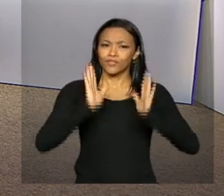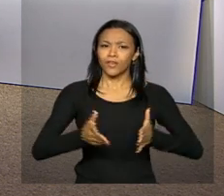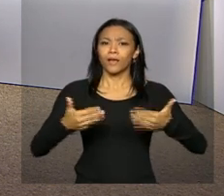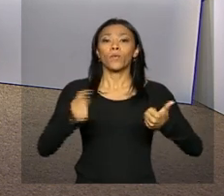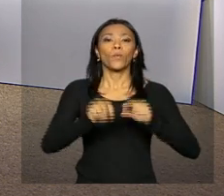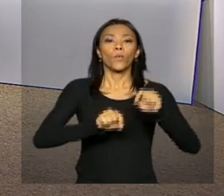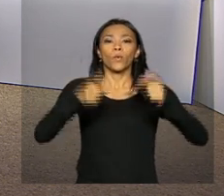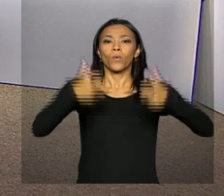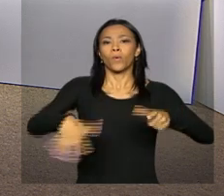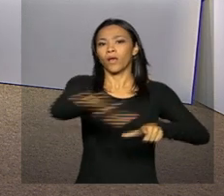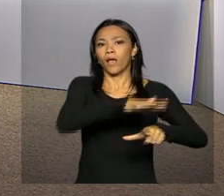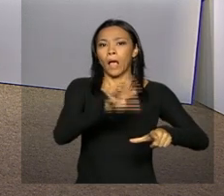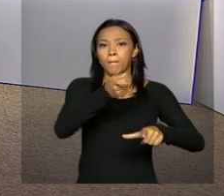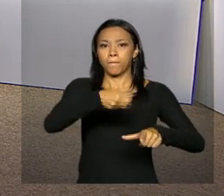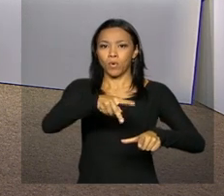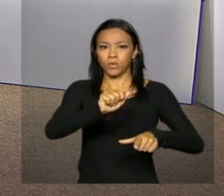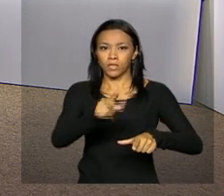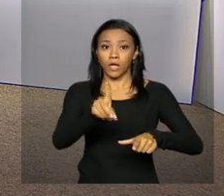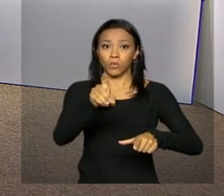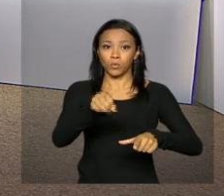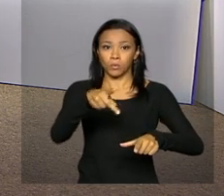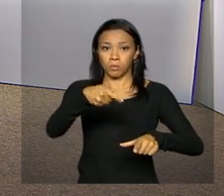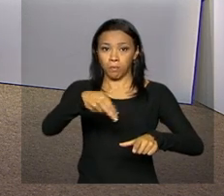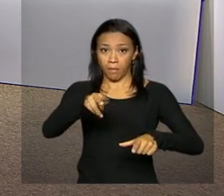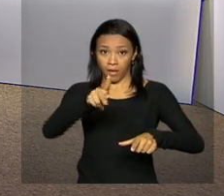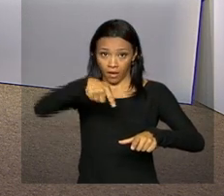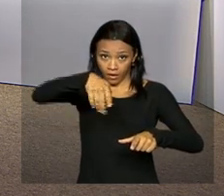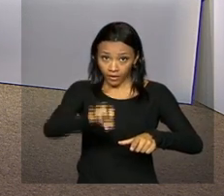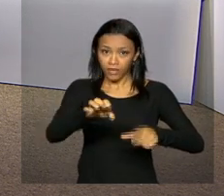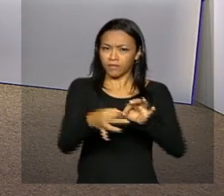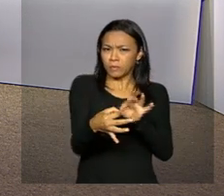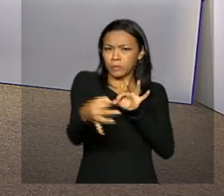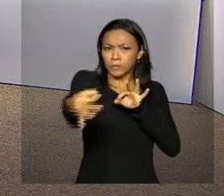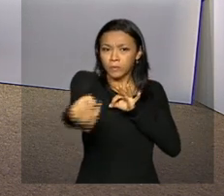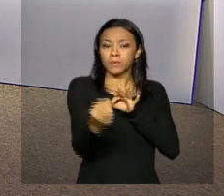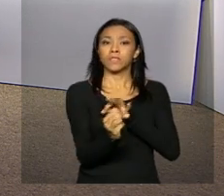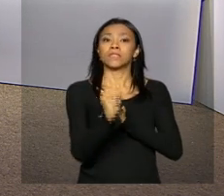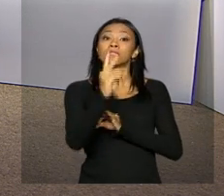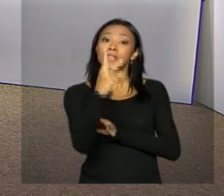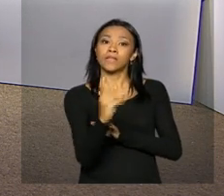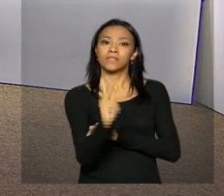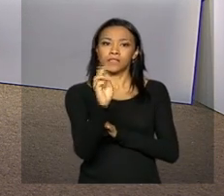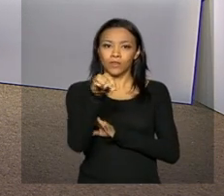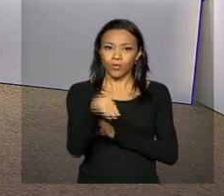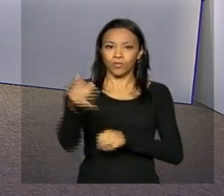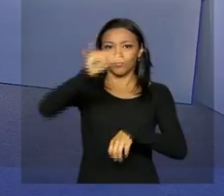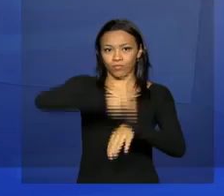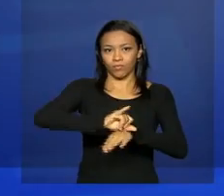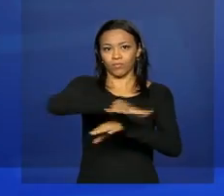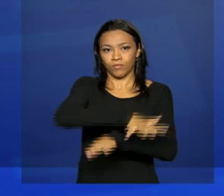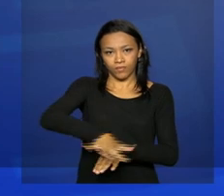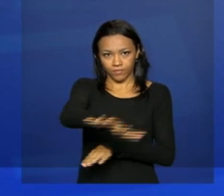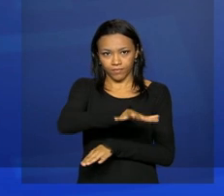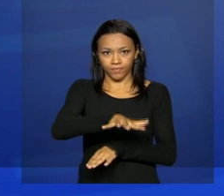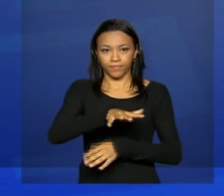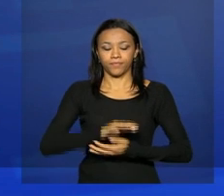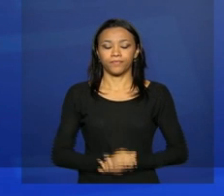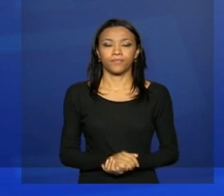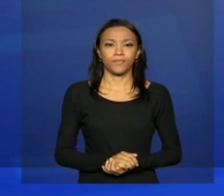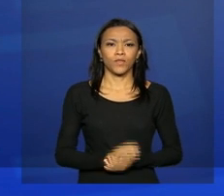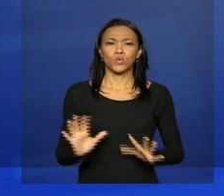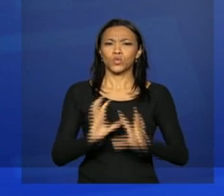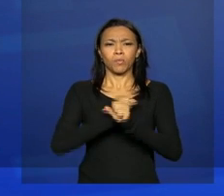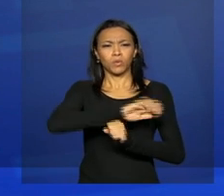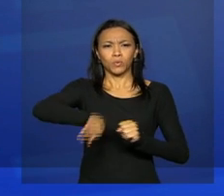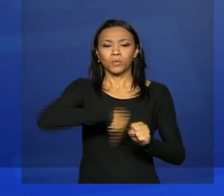localizadas no residencial Portal do Parque, que fica a 3 quilômetros do centro urbano. No total, vão